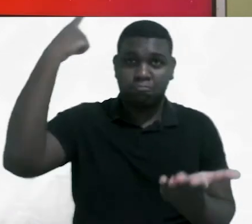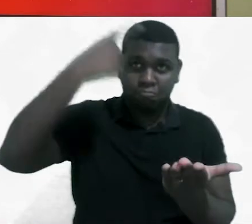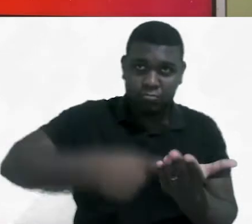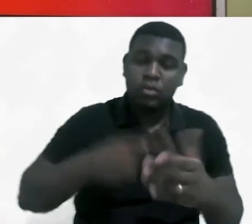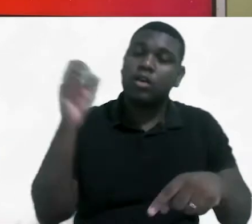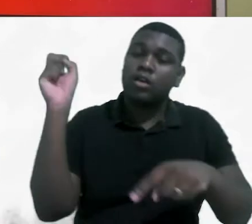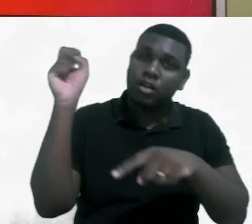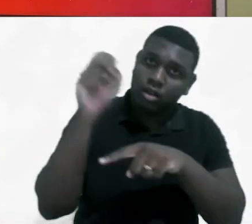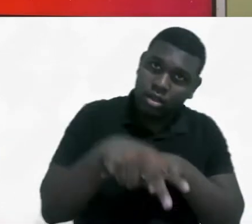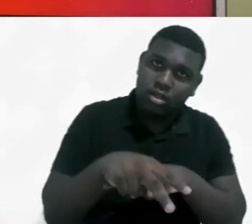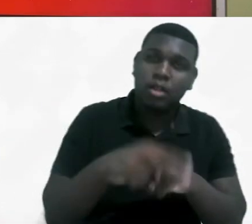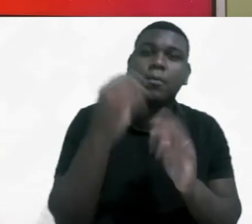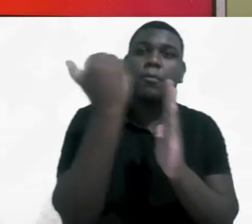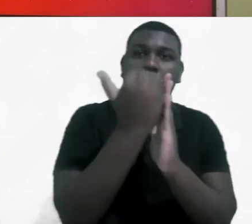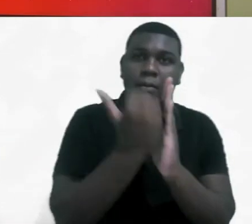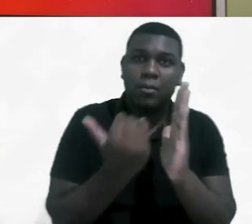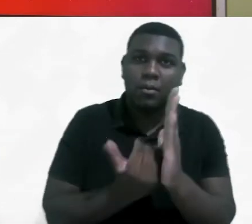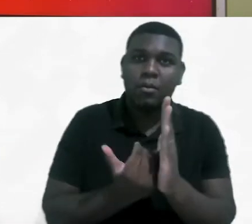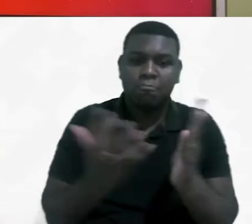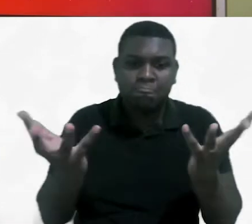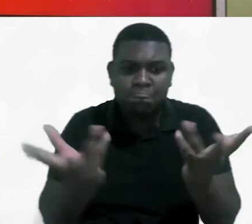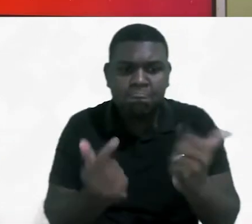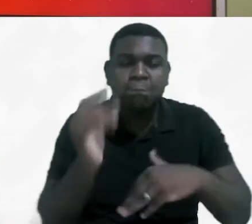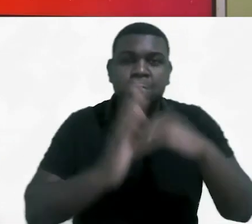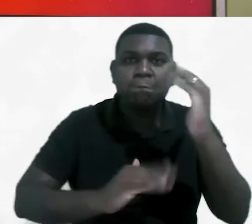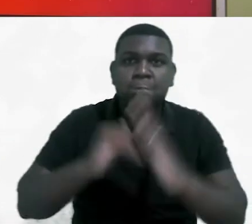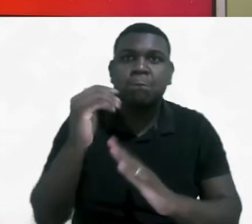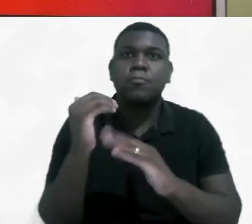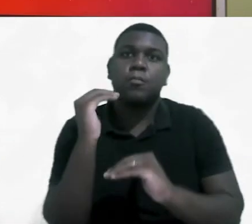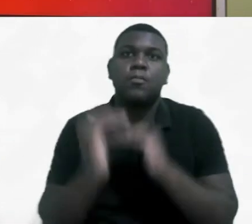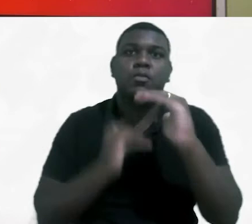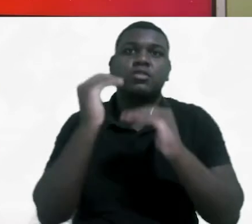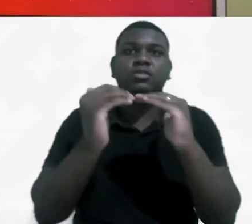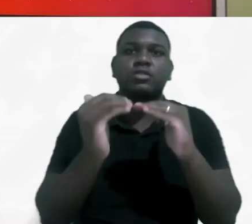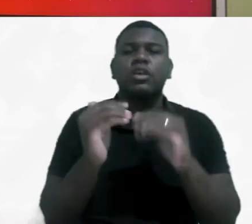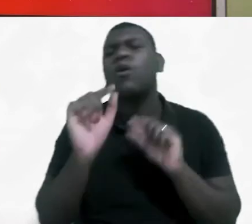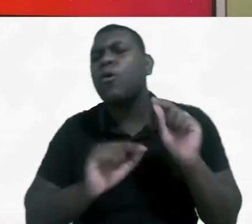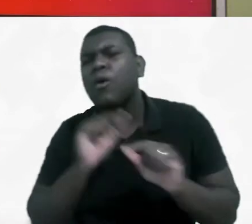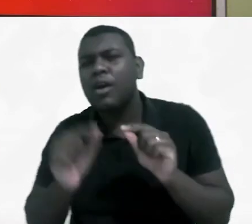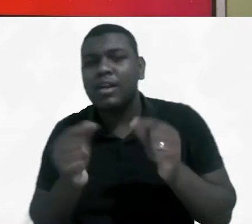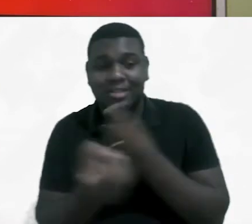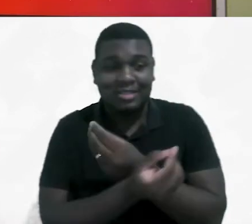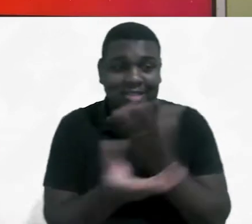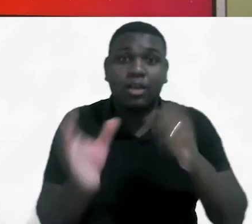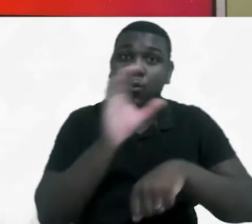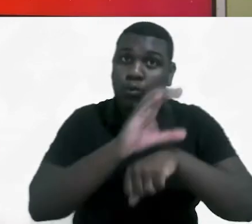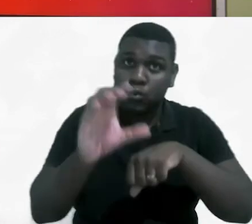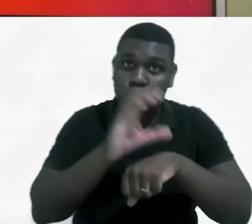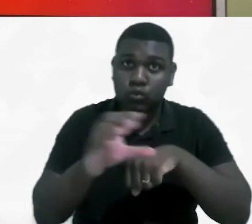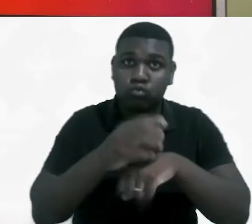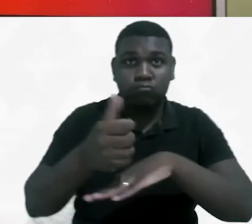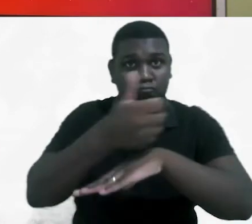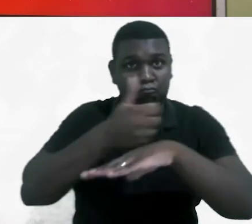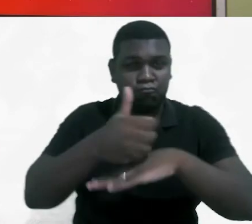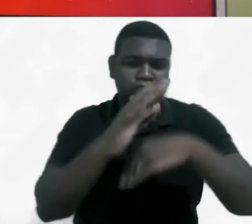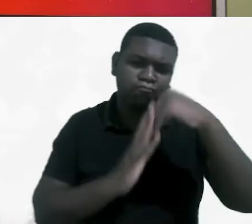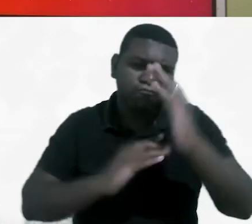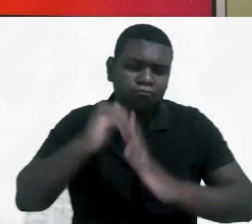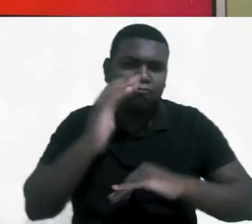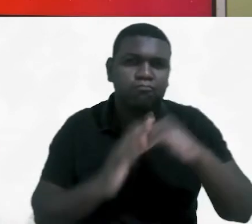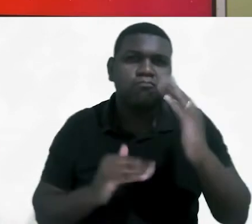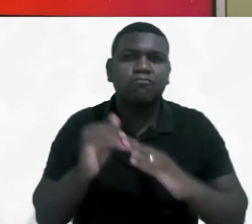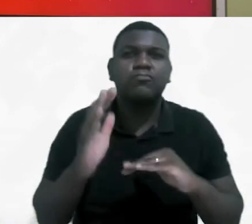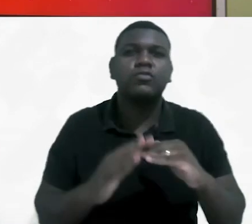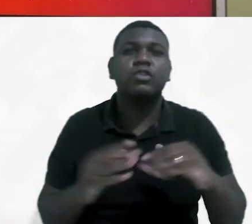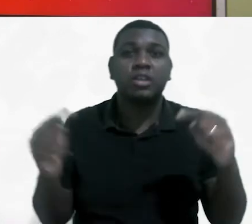de um acordo de adesão ao programa Qualifica Mais Progredir, que promove a oferta de cursos de